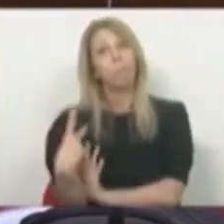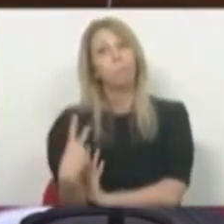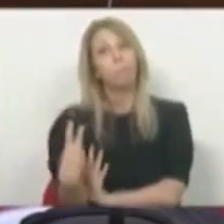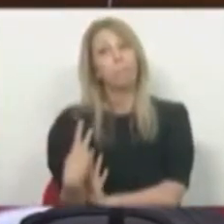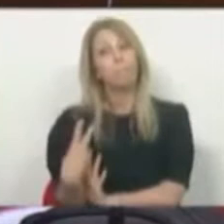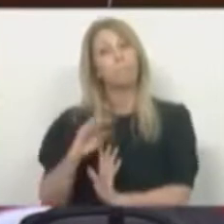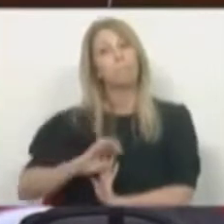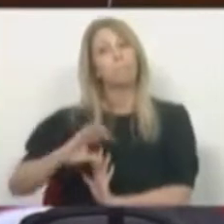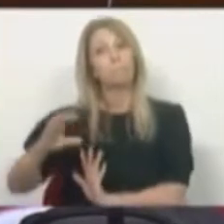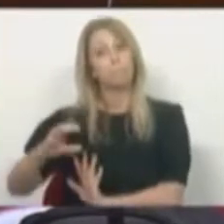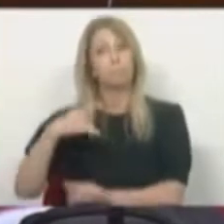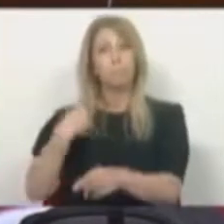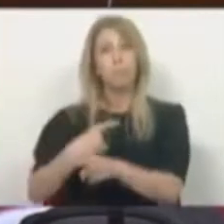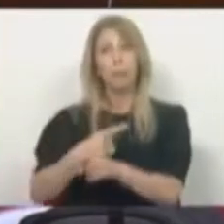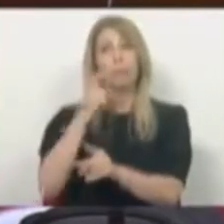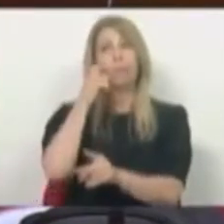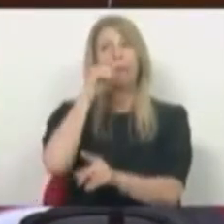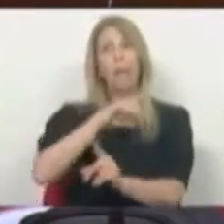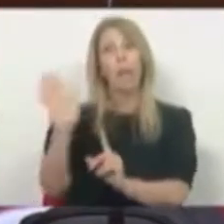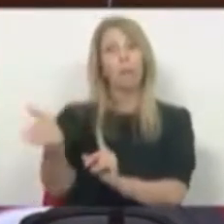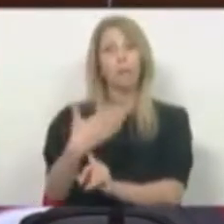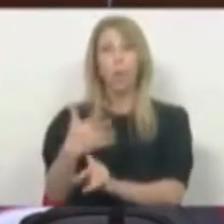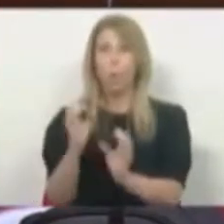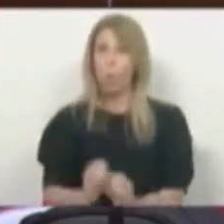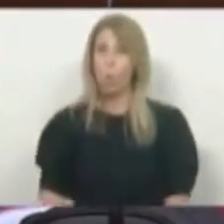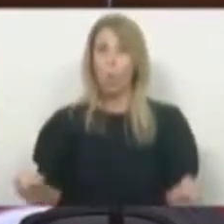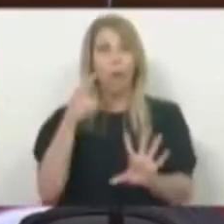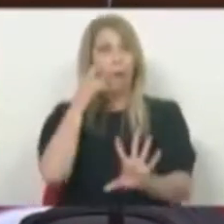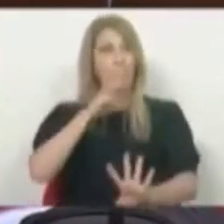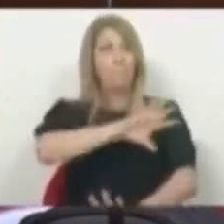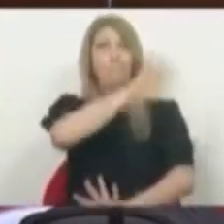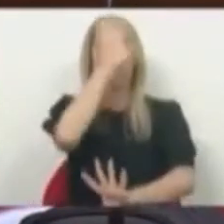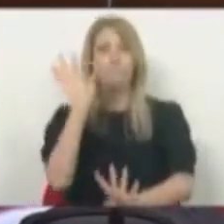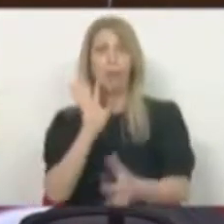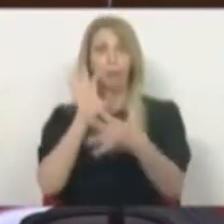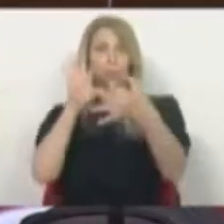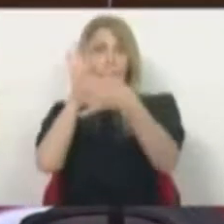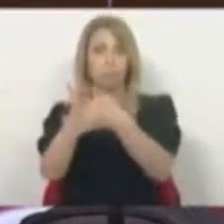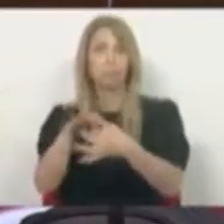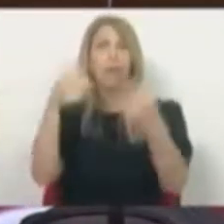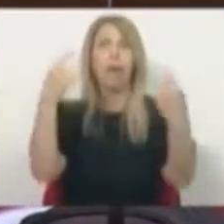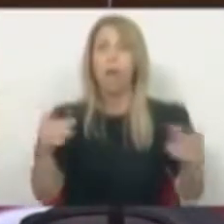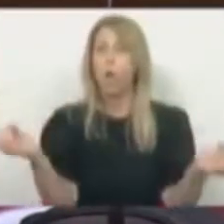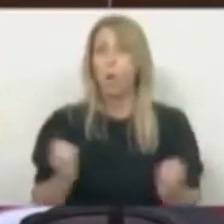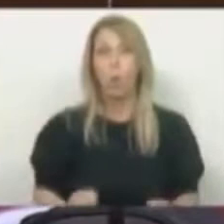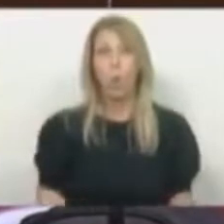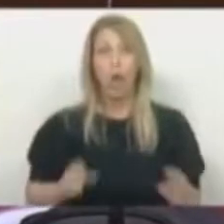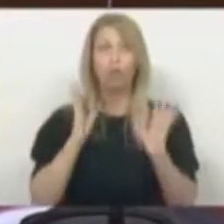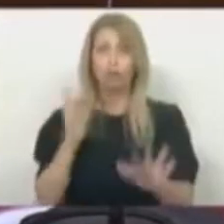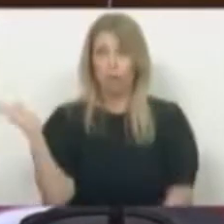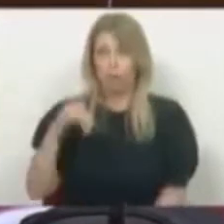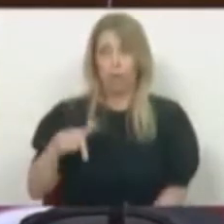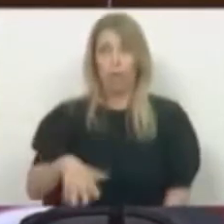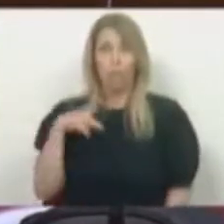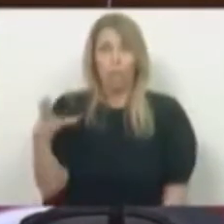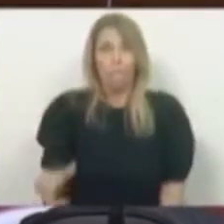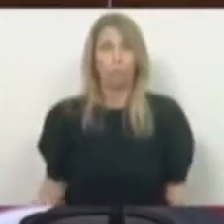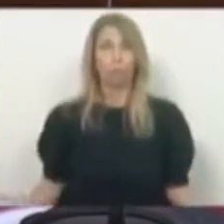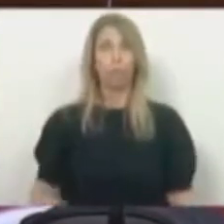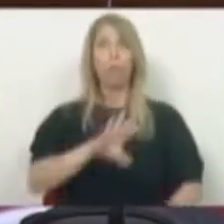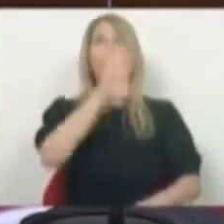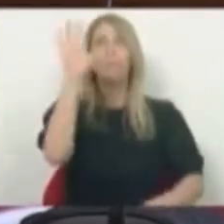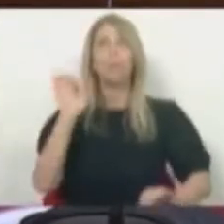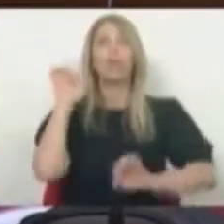que não têm nenhuma nacionalidade, aqueles que são os apátridas e já chegaram apátridas a Portugal que muito contribuíram para